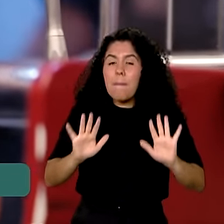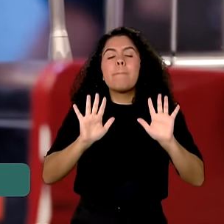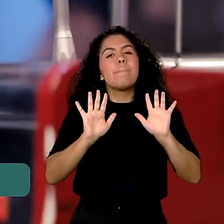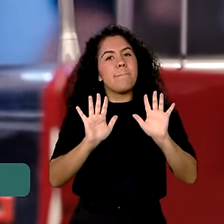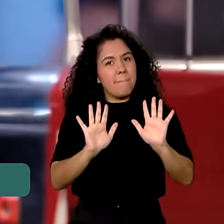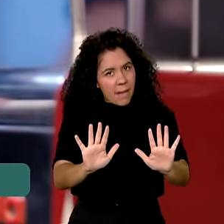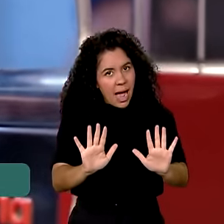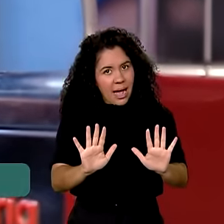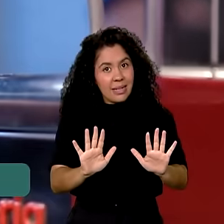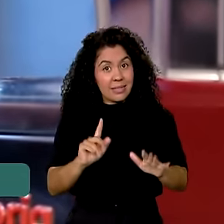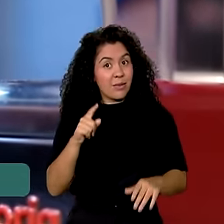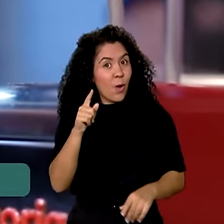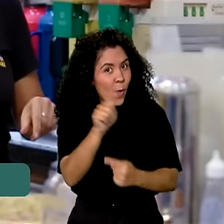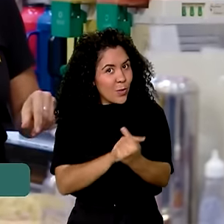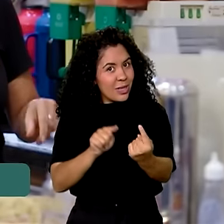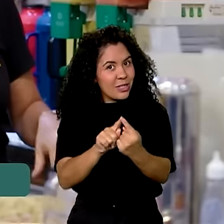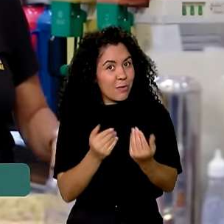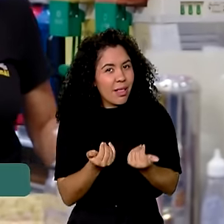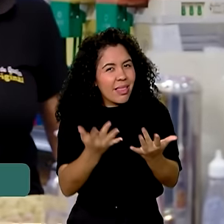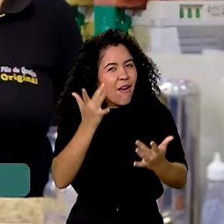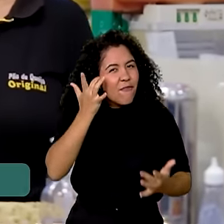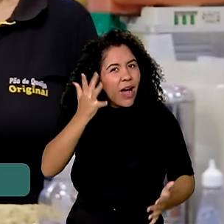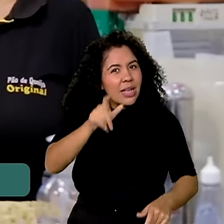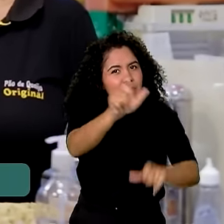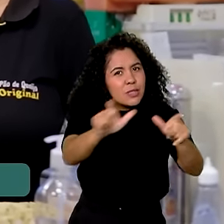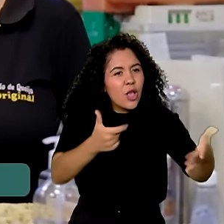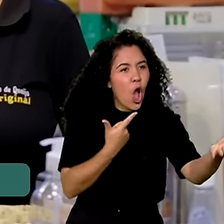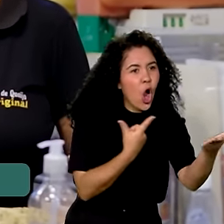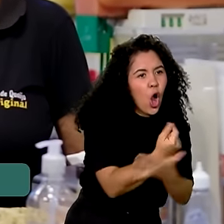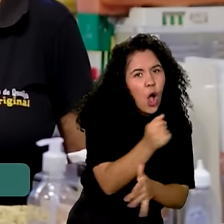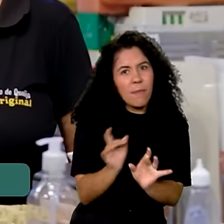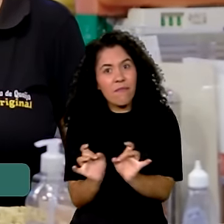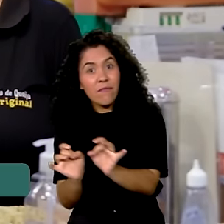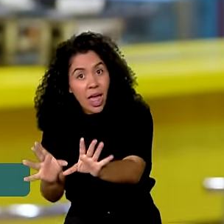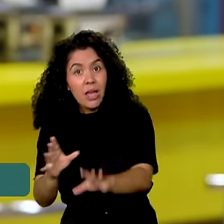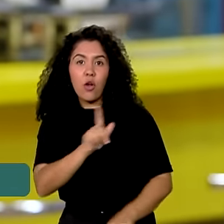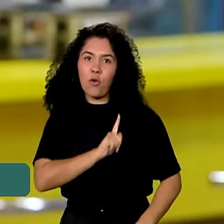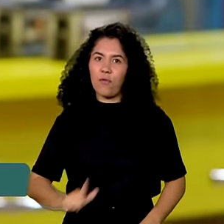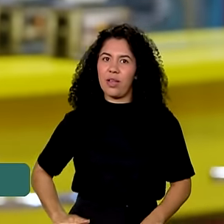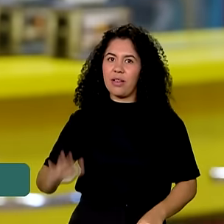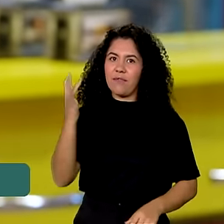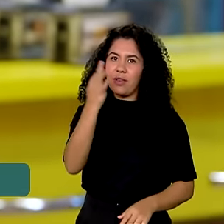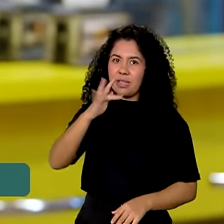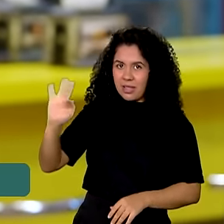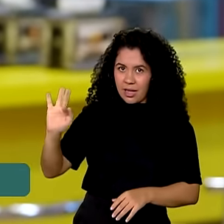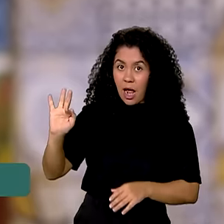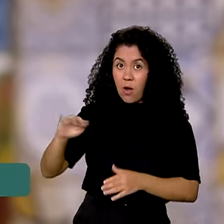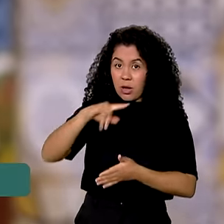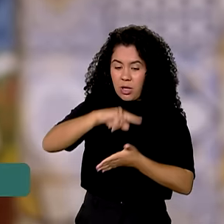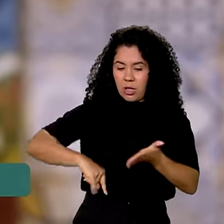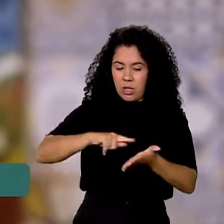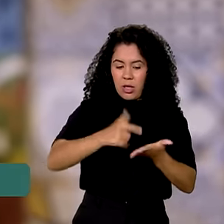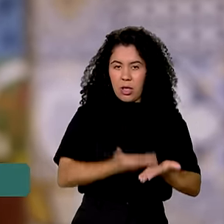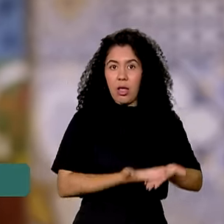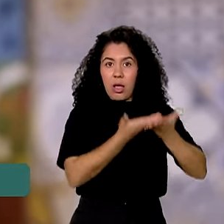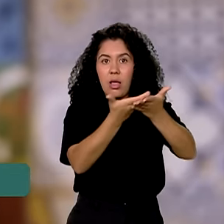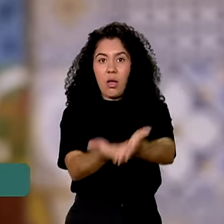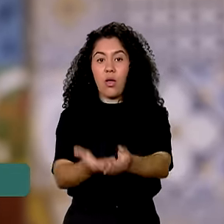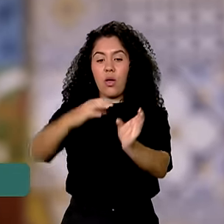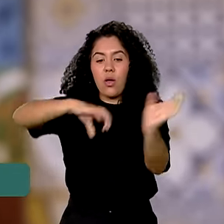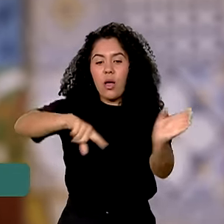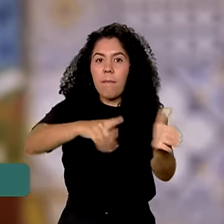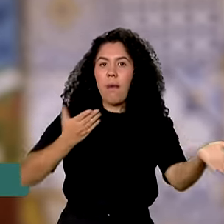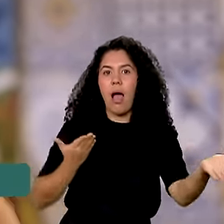exatamente para facilitar a vida de quem compra e de quem vende que o governo federal enviou ao Congresso Nacional o projeto de lei para